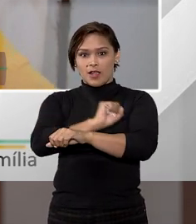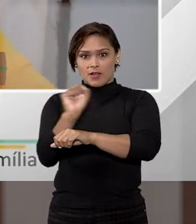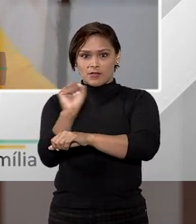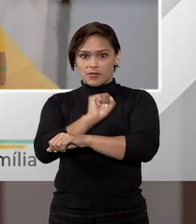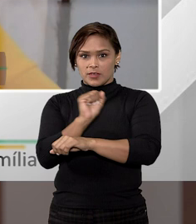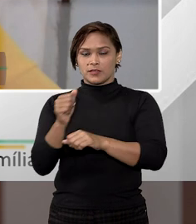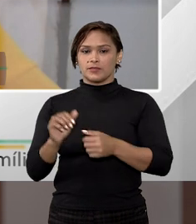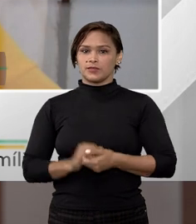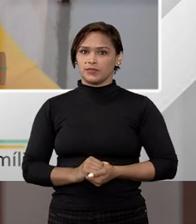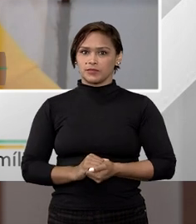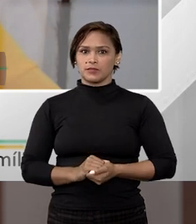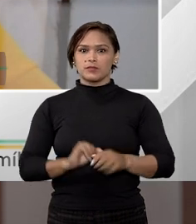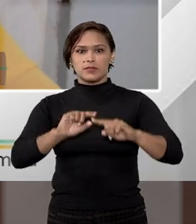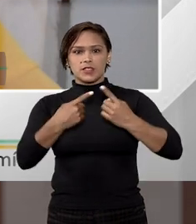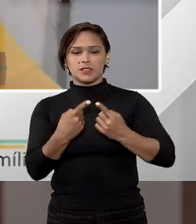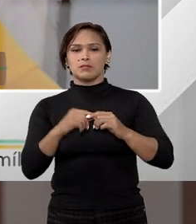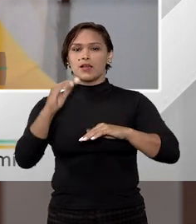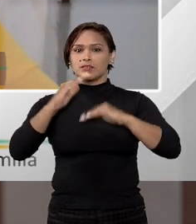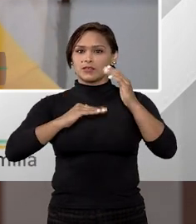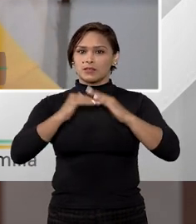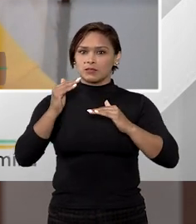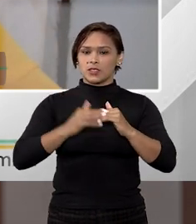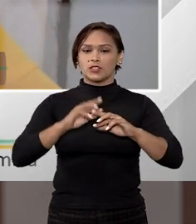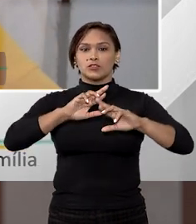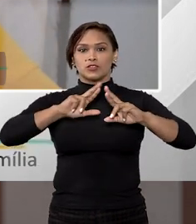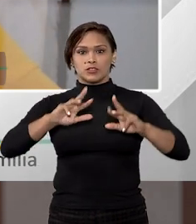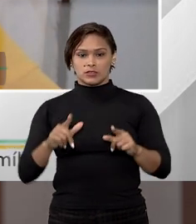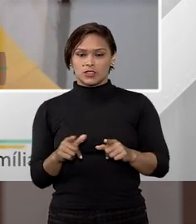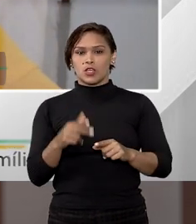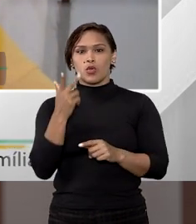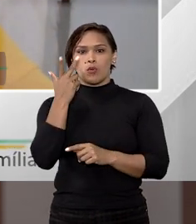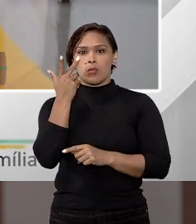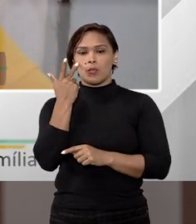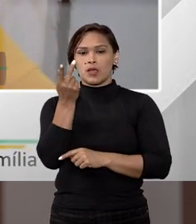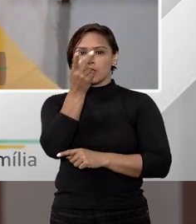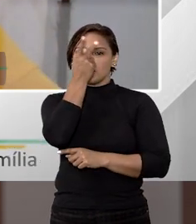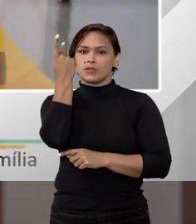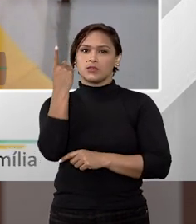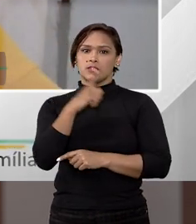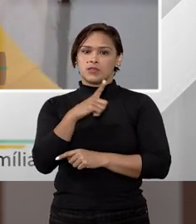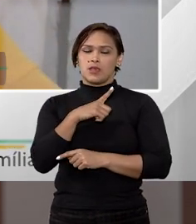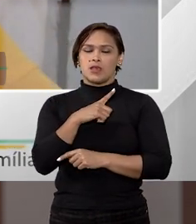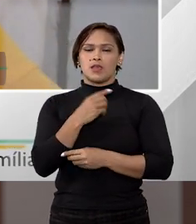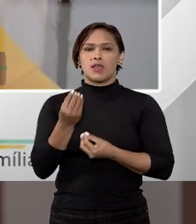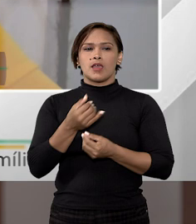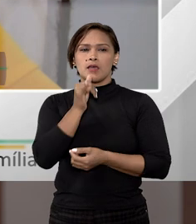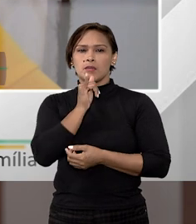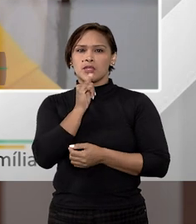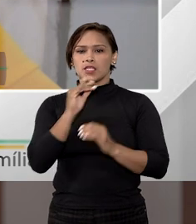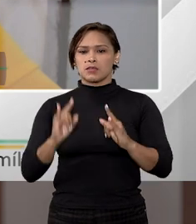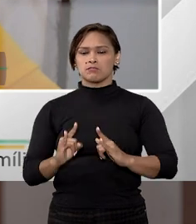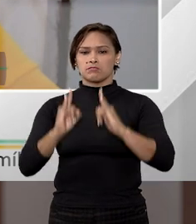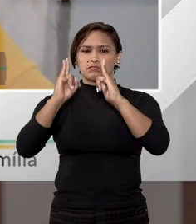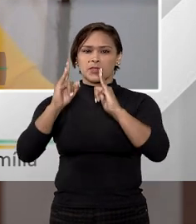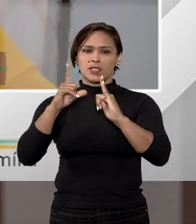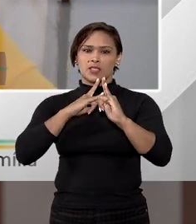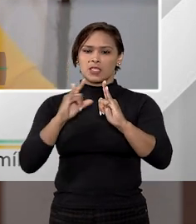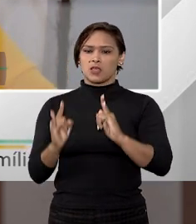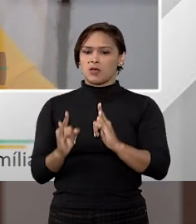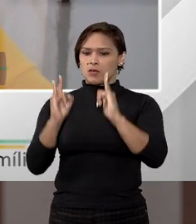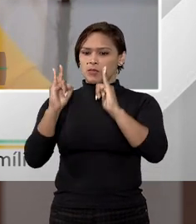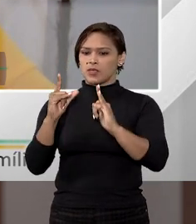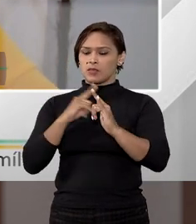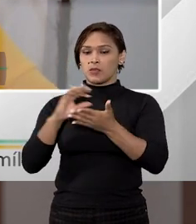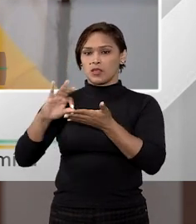vaga de estacionamento. Mas na prática, o acontece é diferente. Normalmente, as pessoas têm, por exemplo, apartamentos, tem um